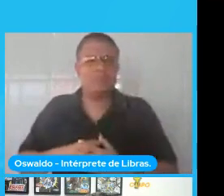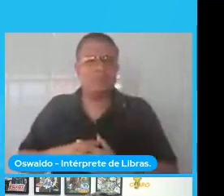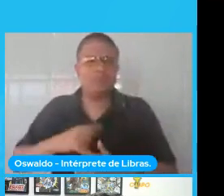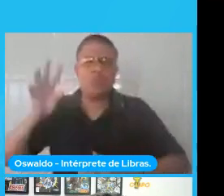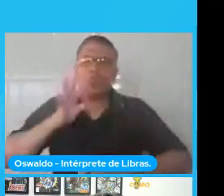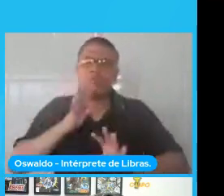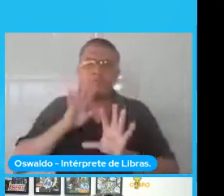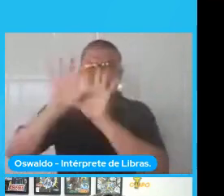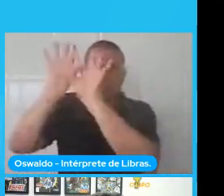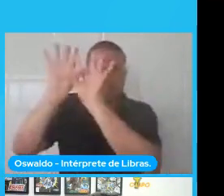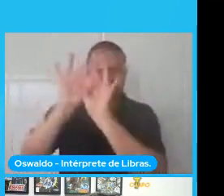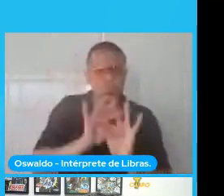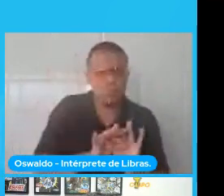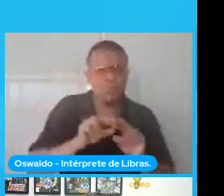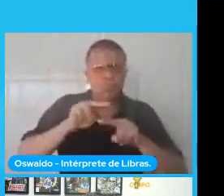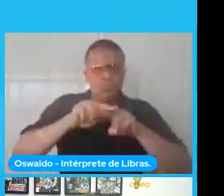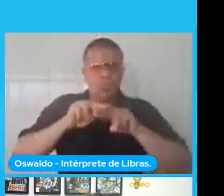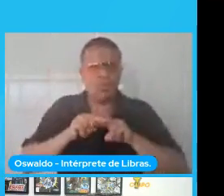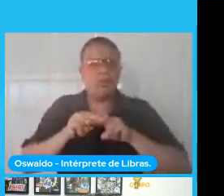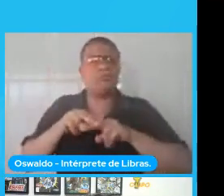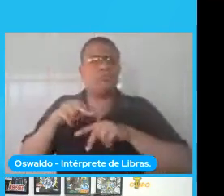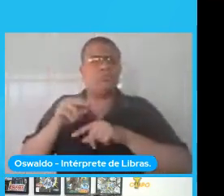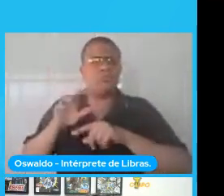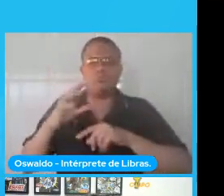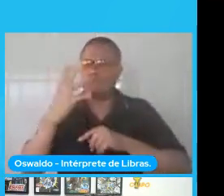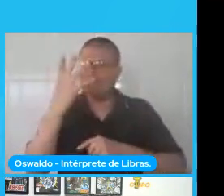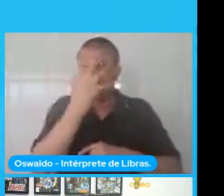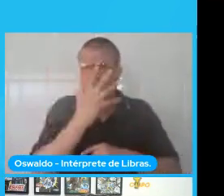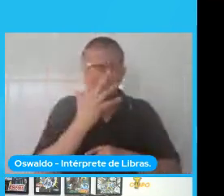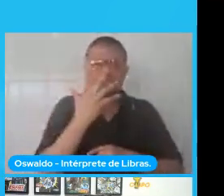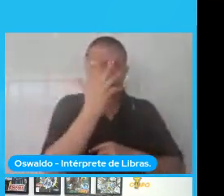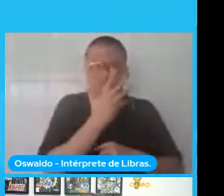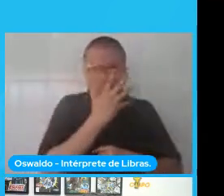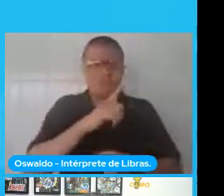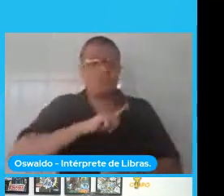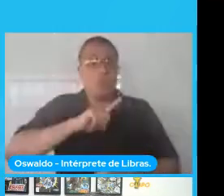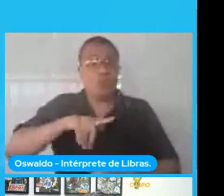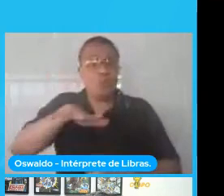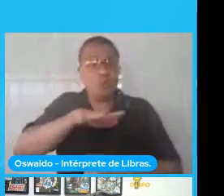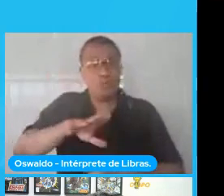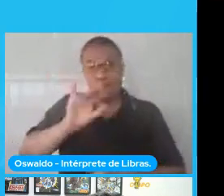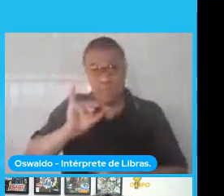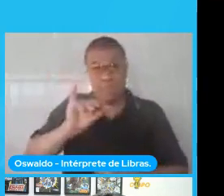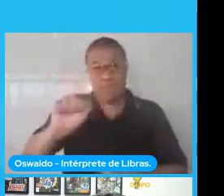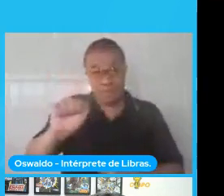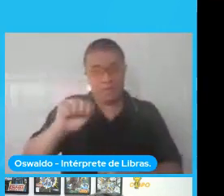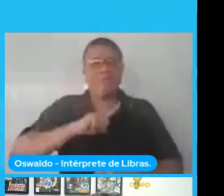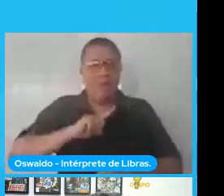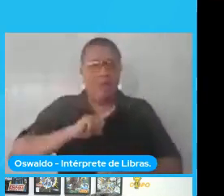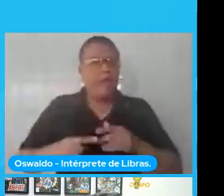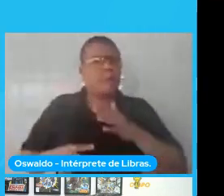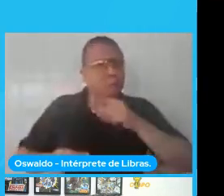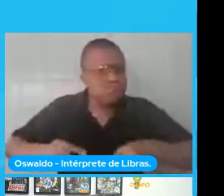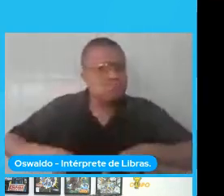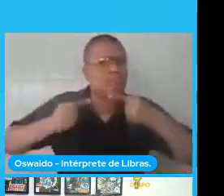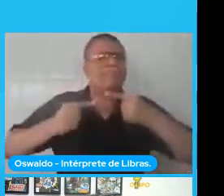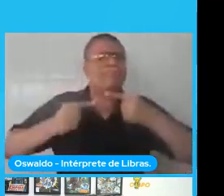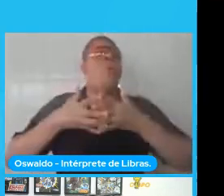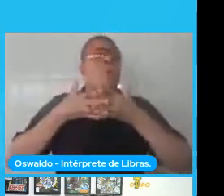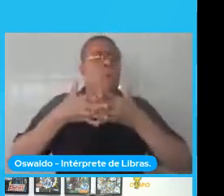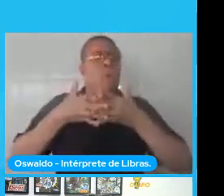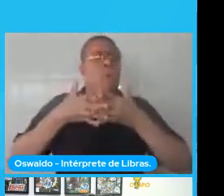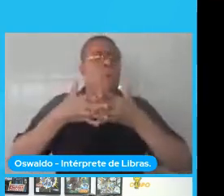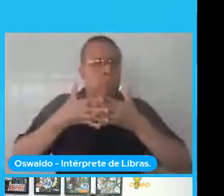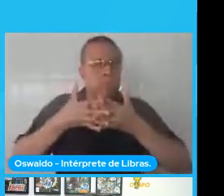partir de imagens, né, não só de fácil, mas no geral por IA, é uma tarefa bastante desafiadora e complexa, então a gente tem bastante eventos